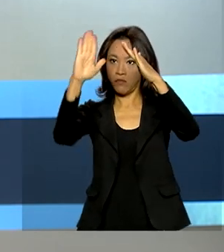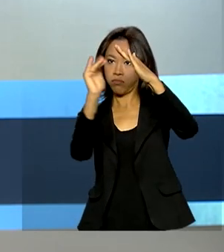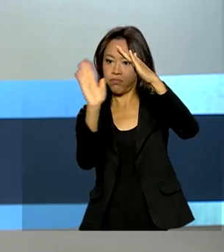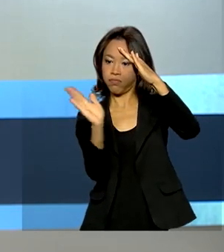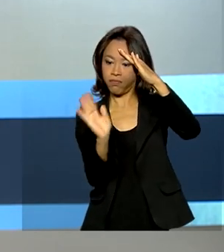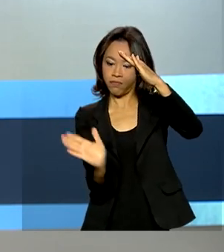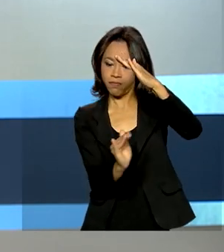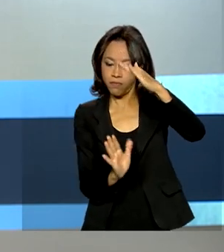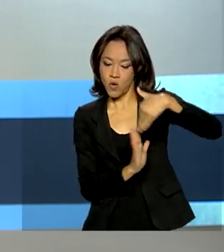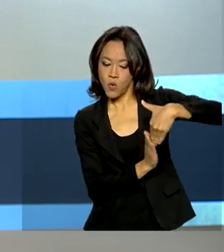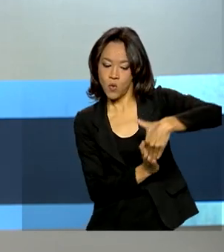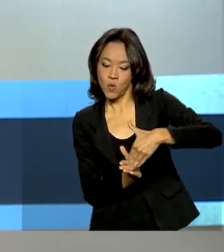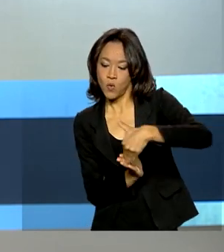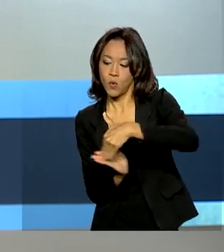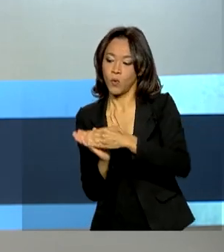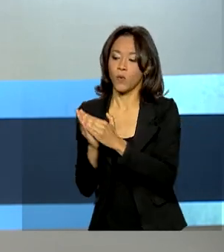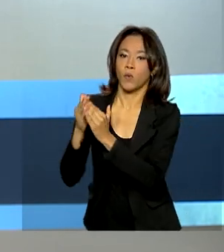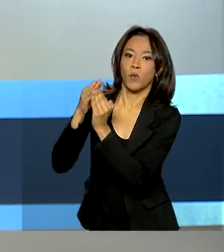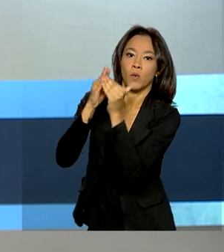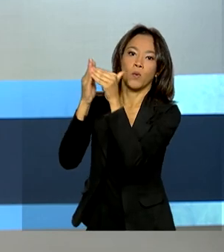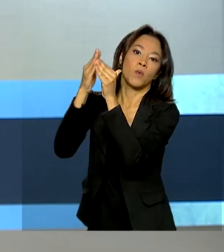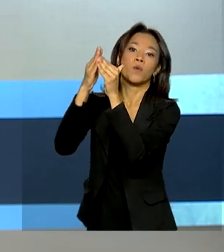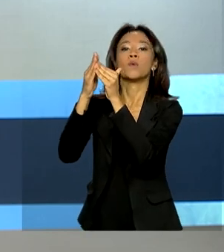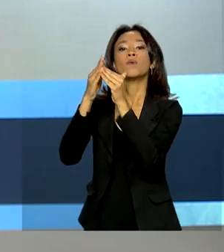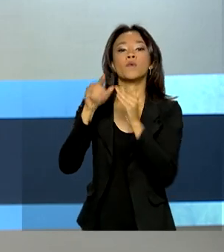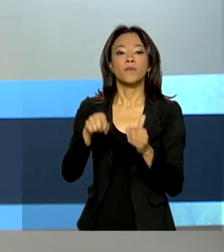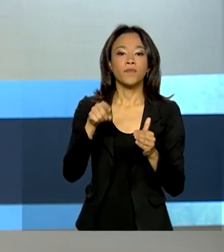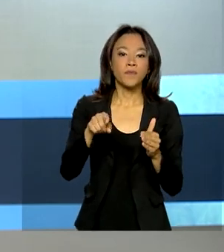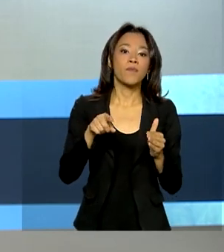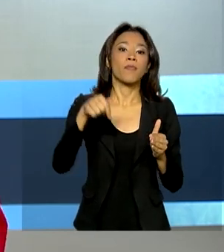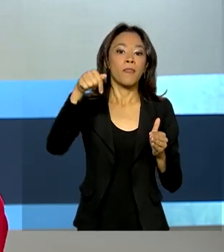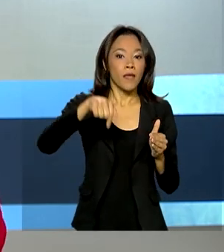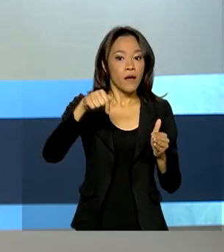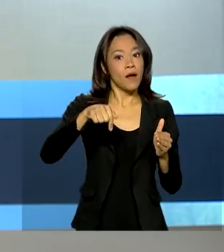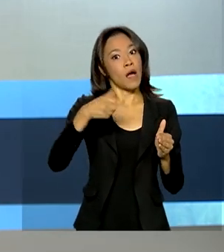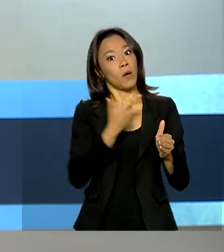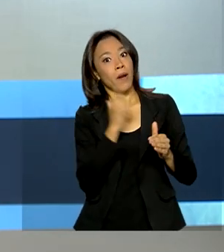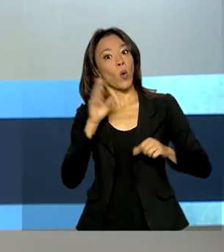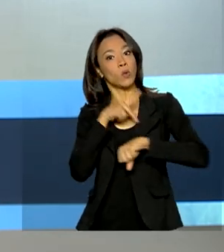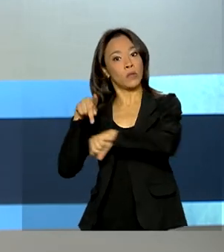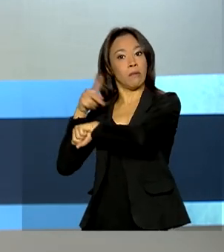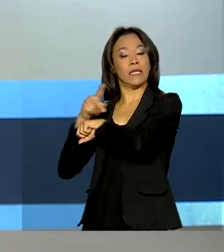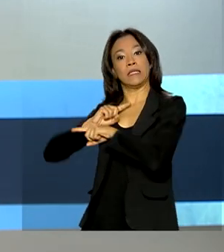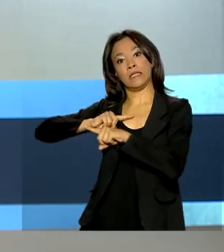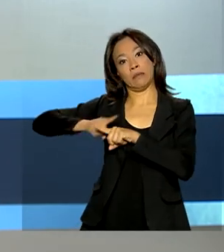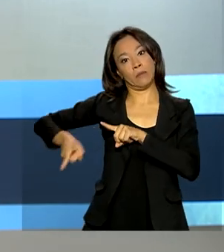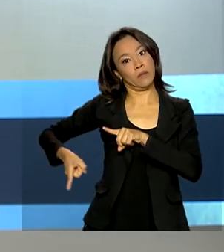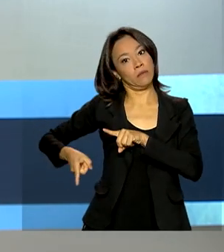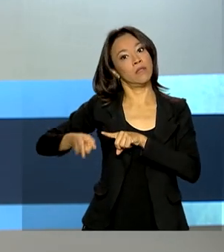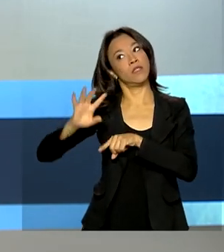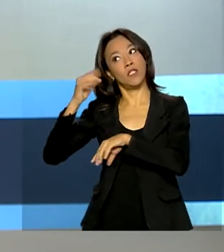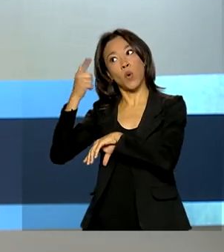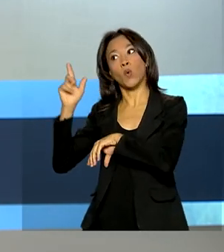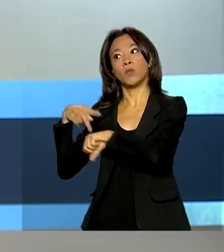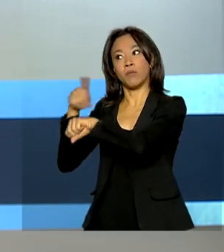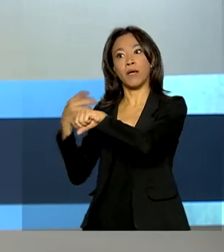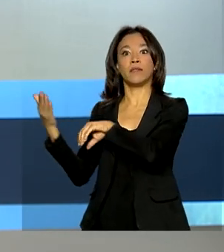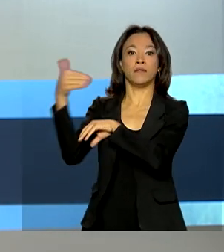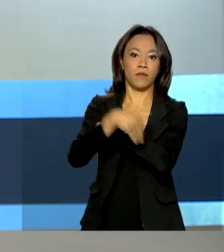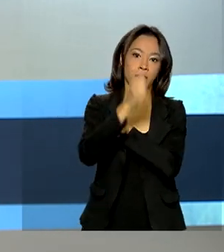seja, continua proibido o transporte aquaviário de passageiros do Brasil para outros países e de outros países aqui para o